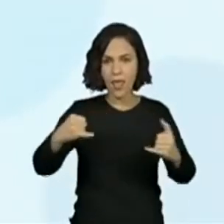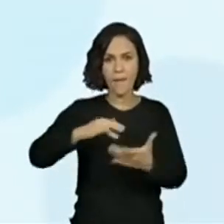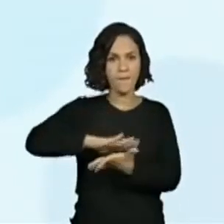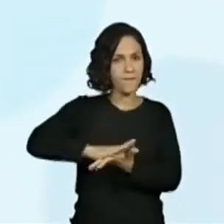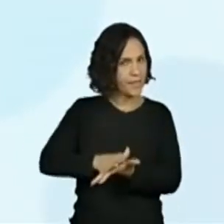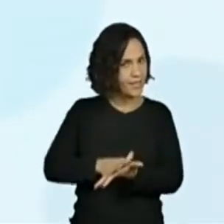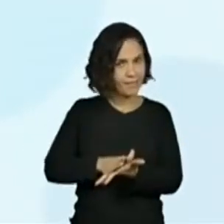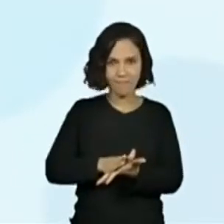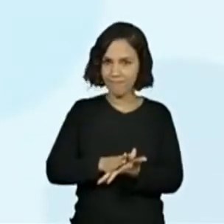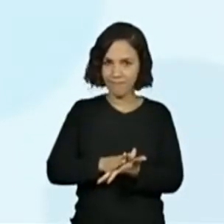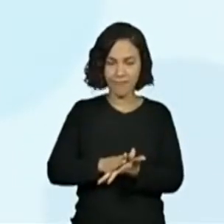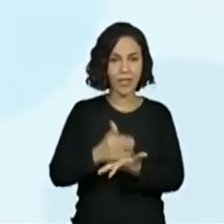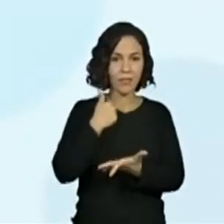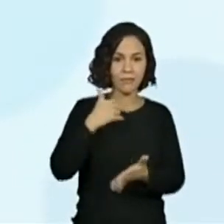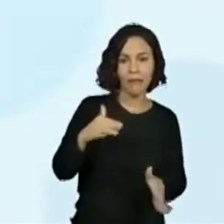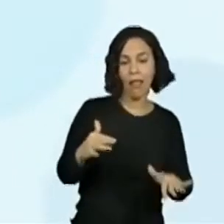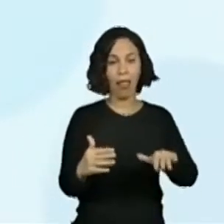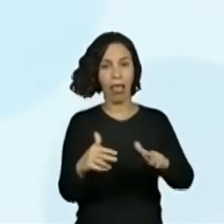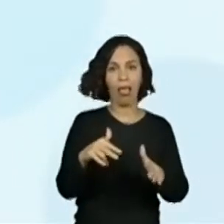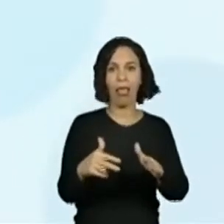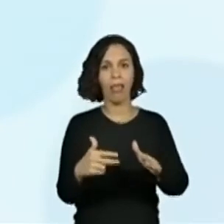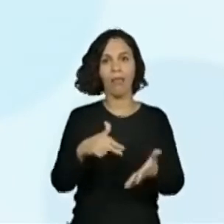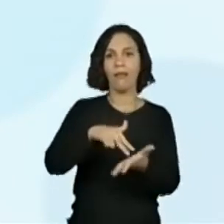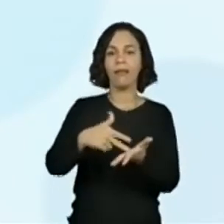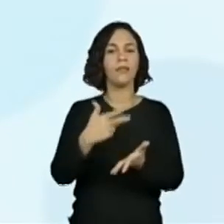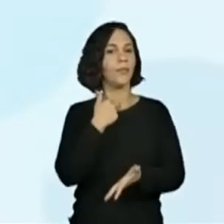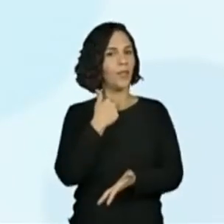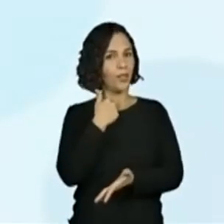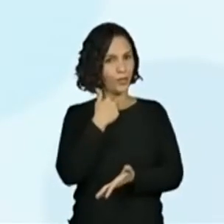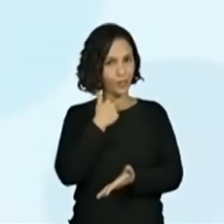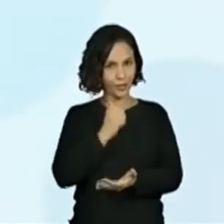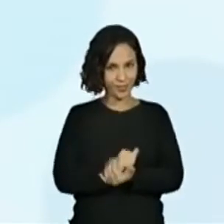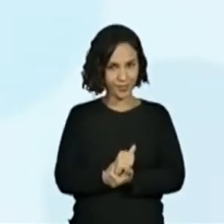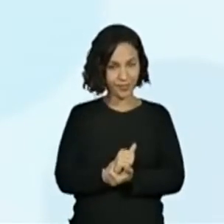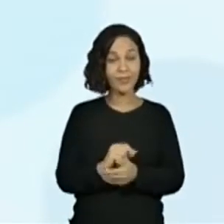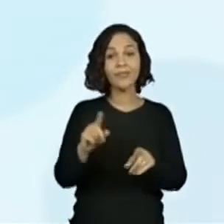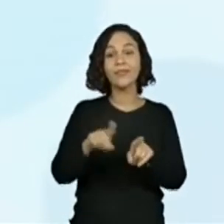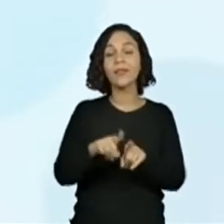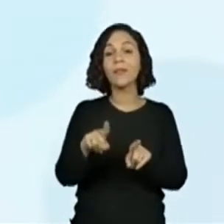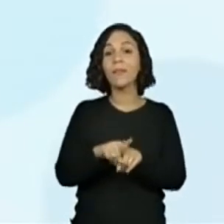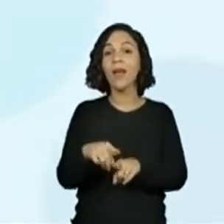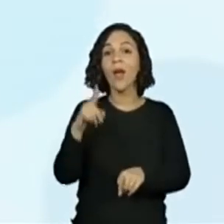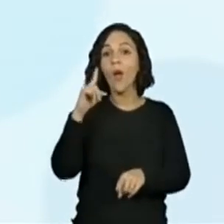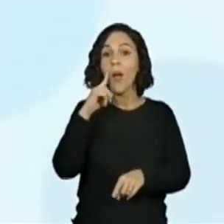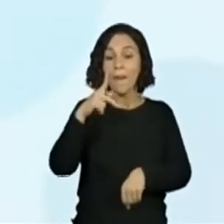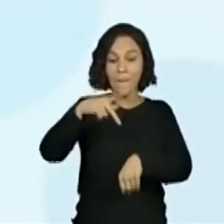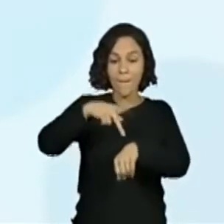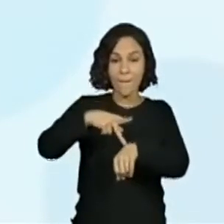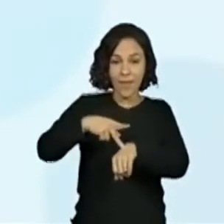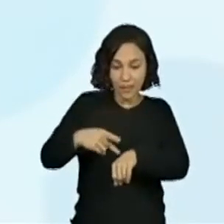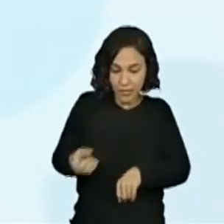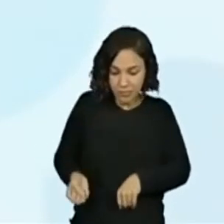perder o equilíbrio, jogar a pedra na casa errada